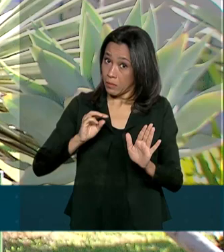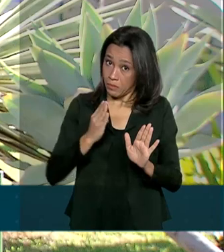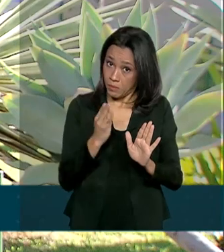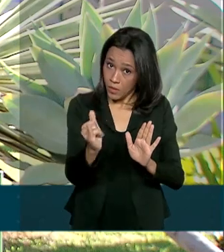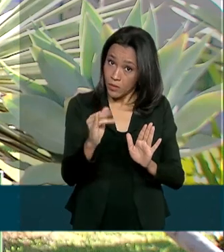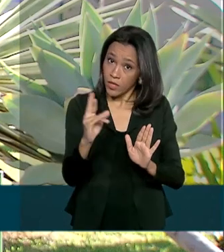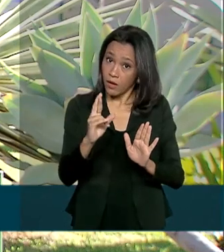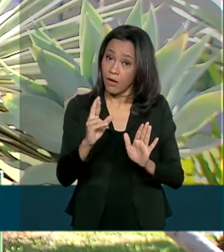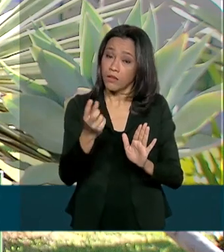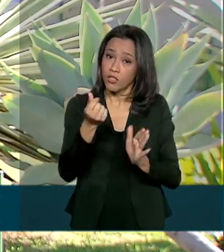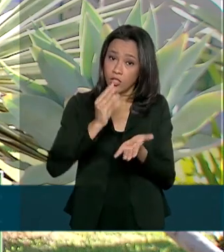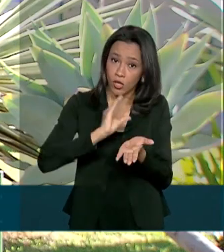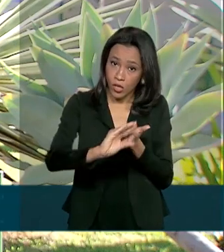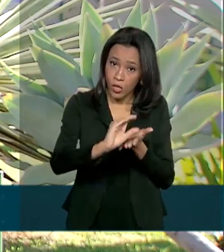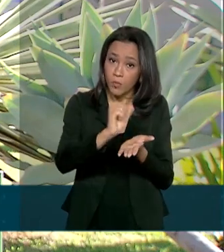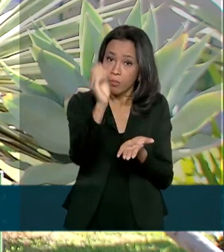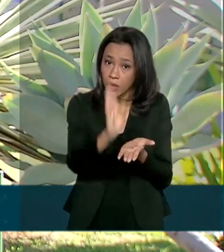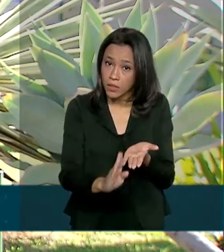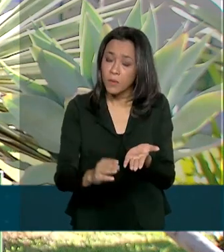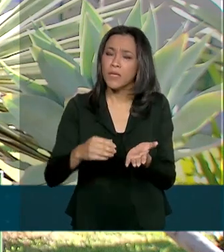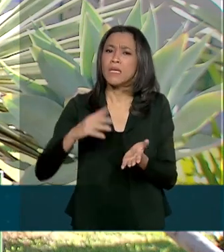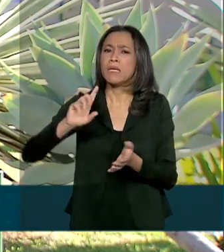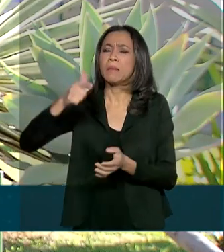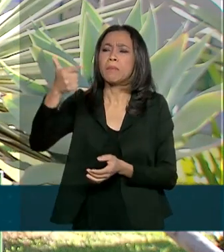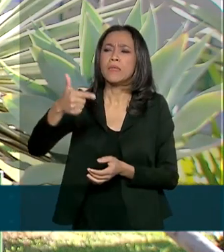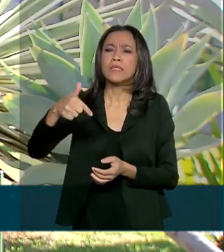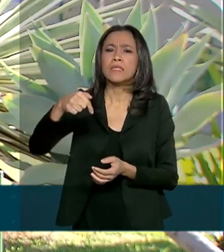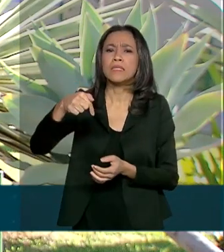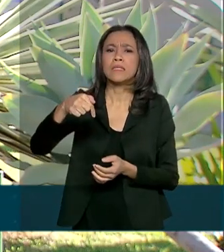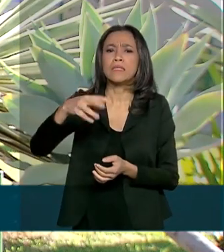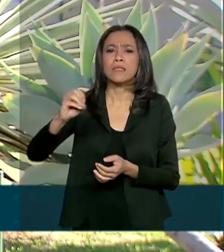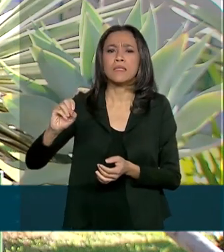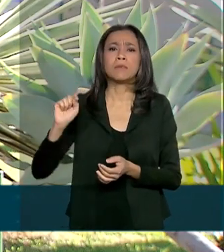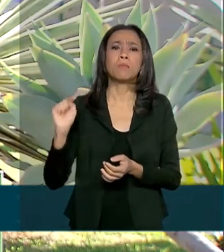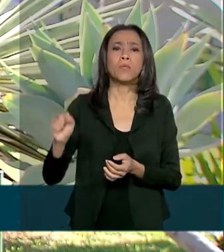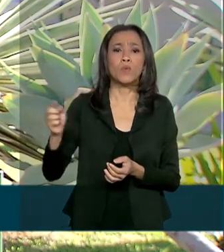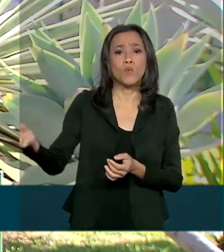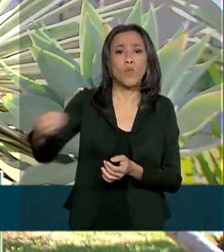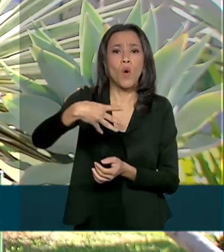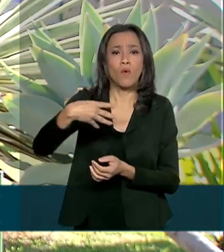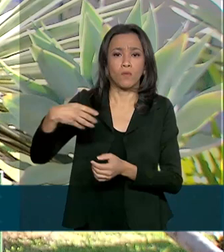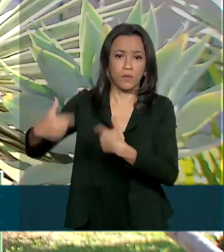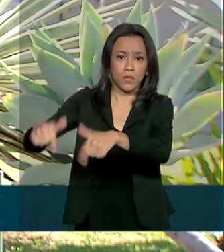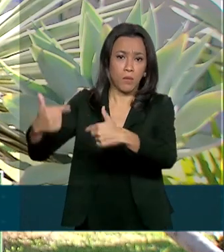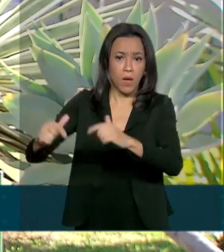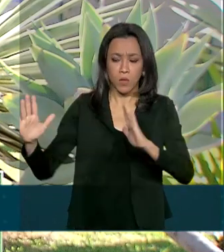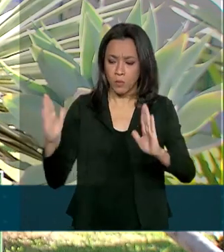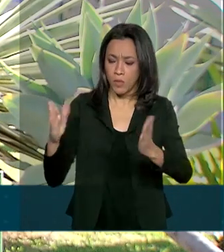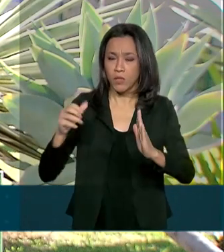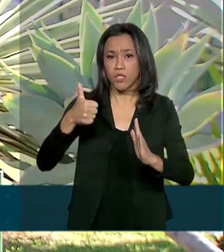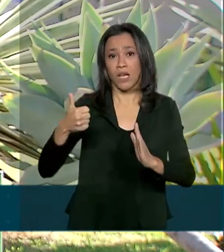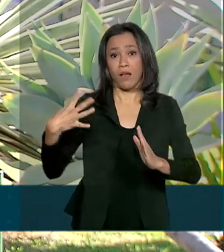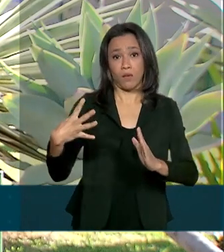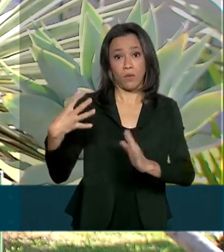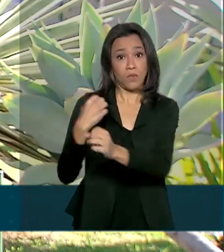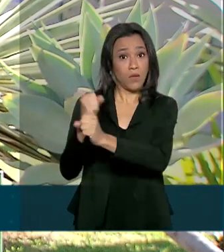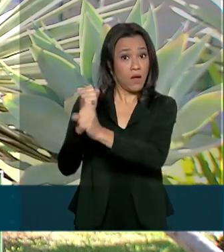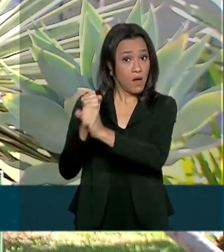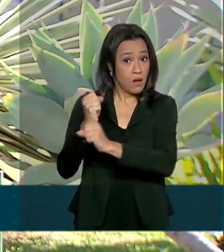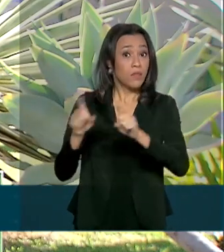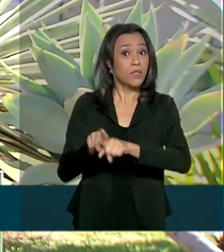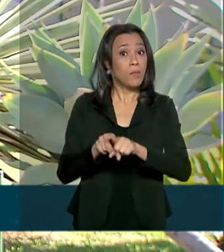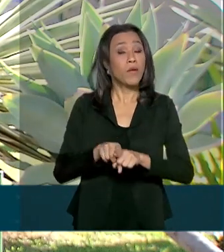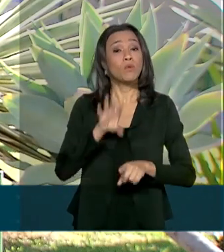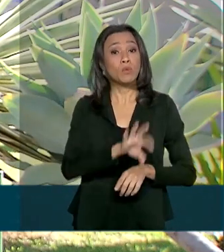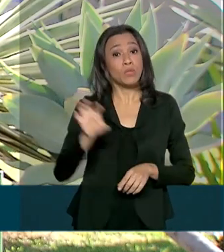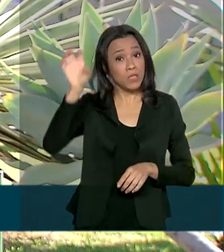país e gerar, em média, 700 mil novos empregos nos próximos 14 anos. Isso além dos estados poderem privatizar